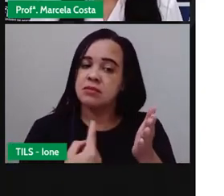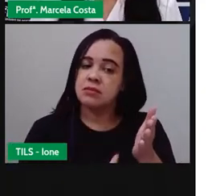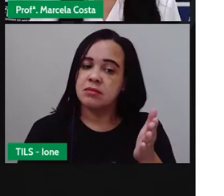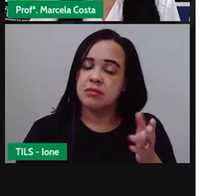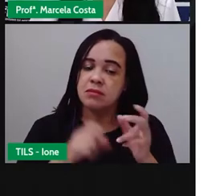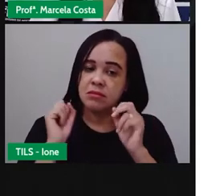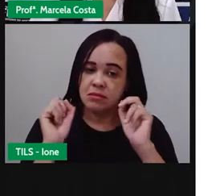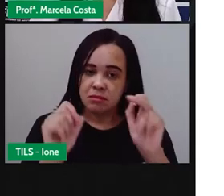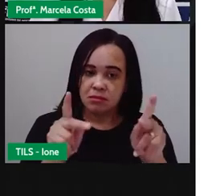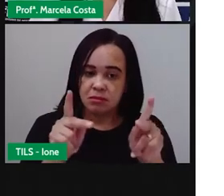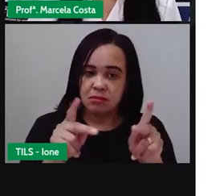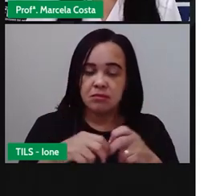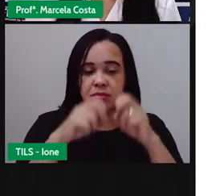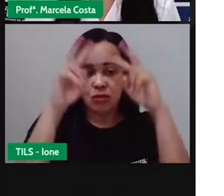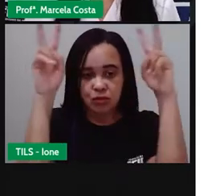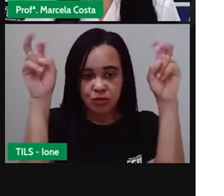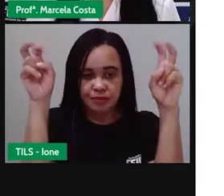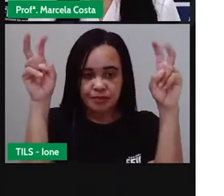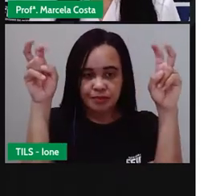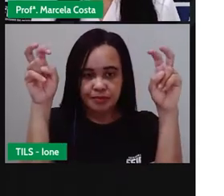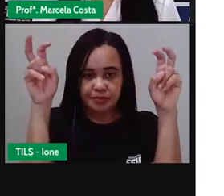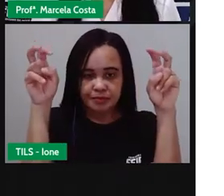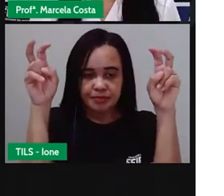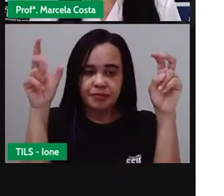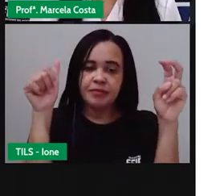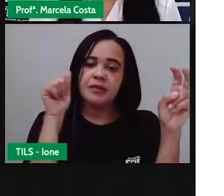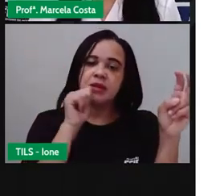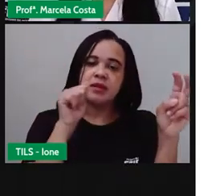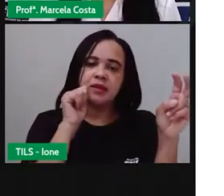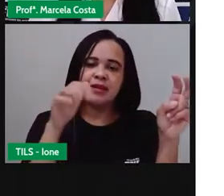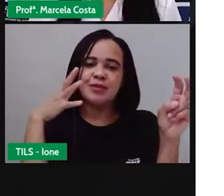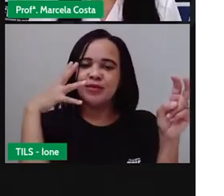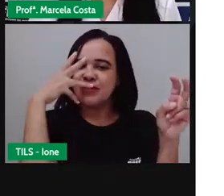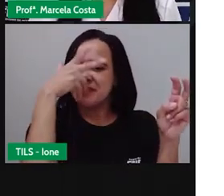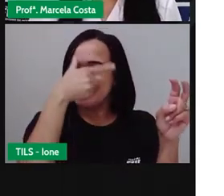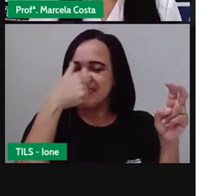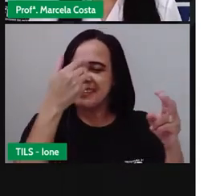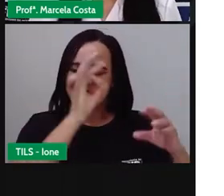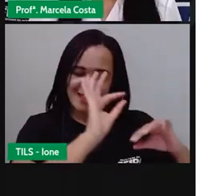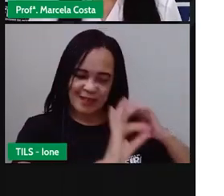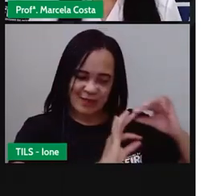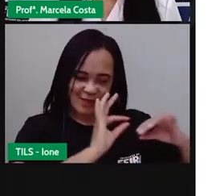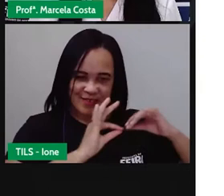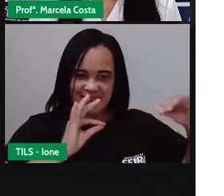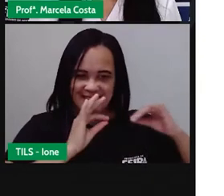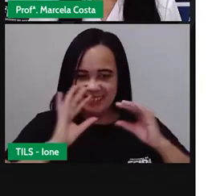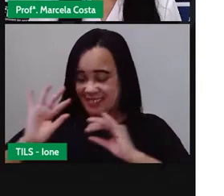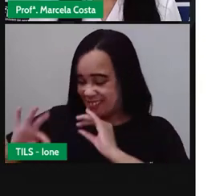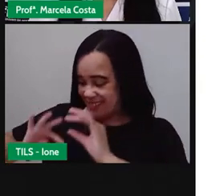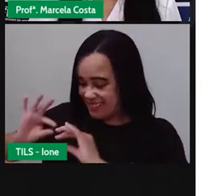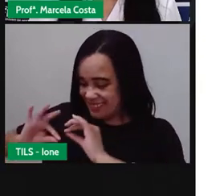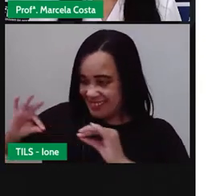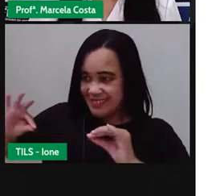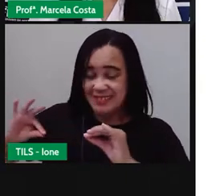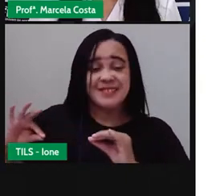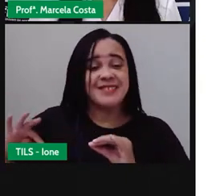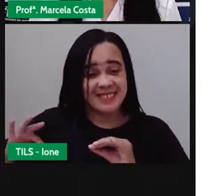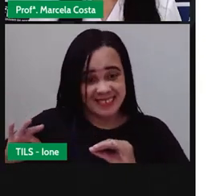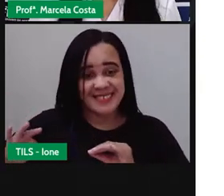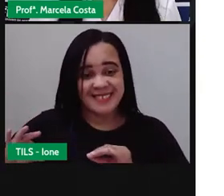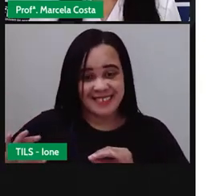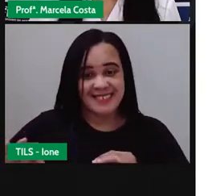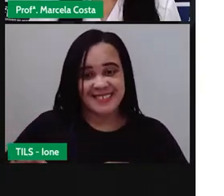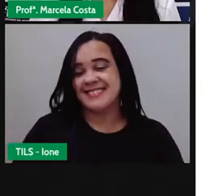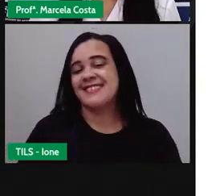Então, título, olha, menina bonita do laço de fita.